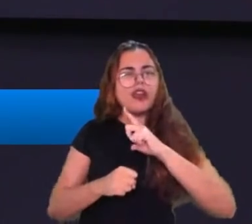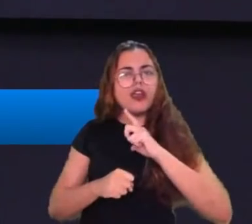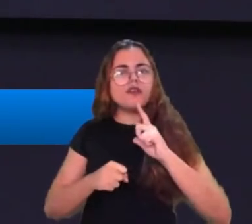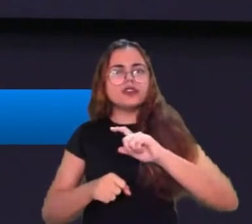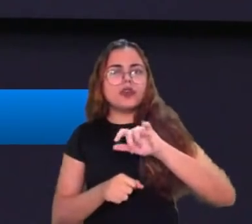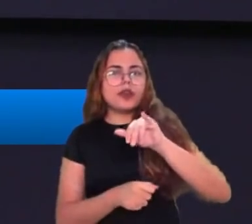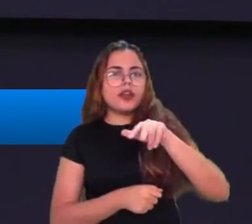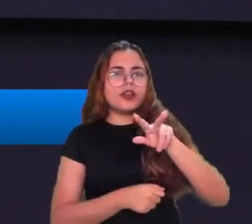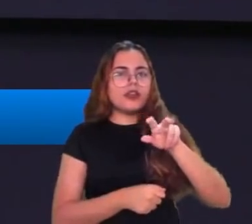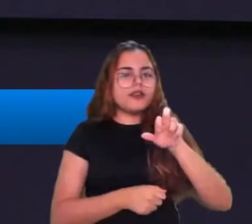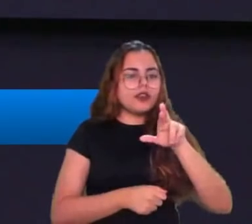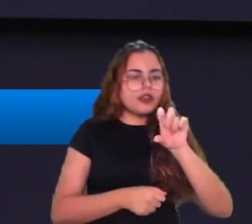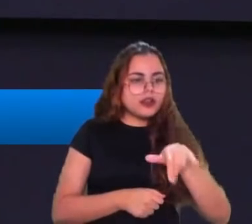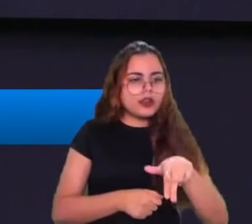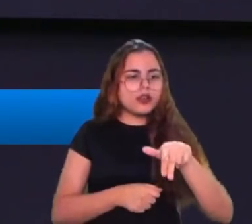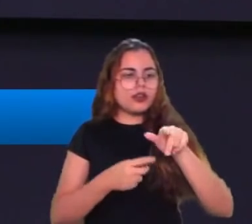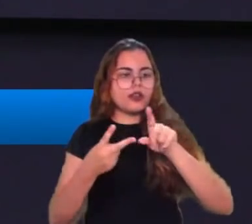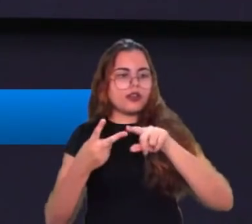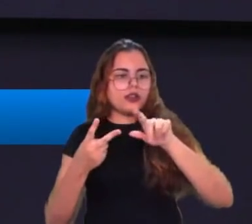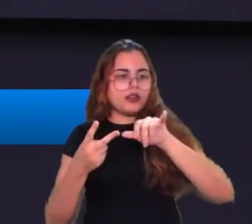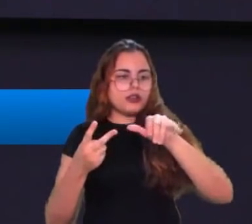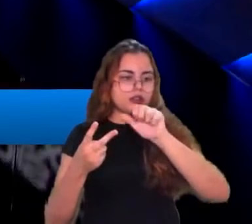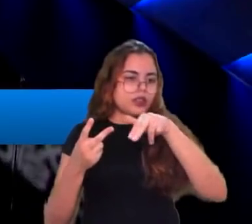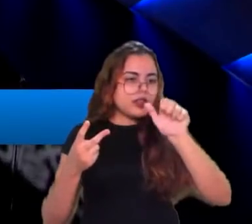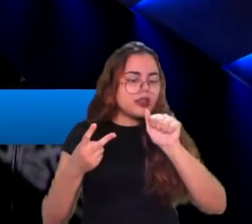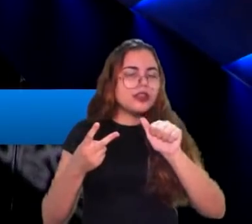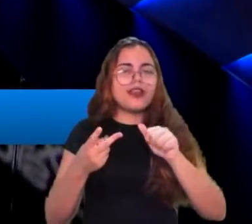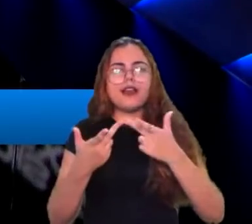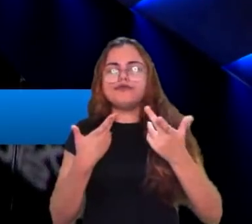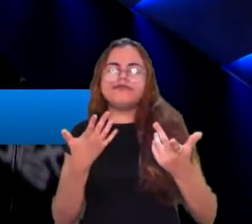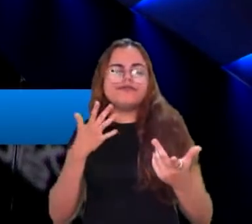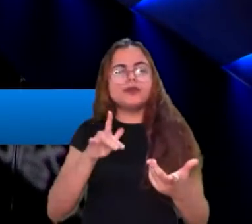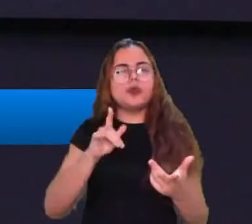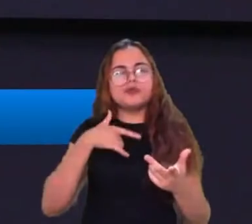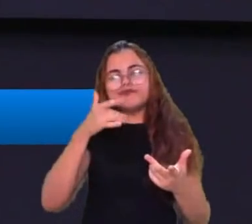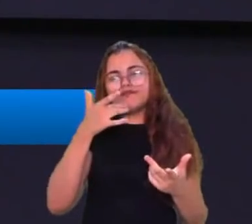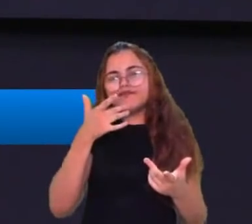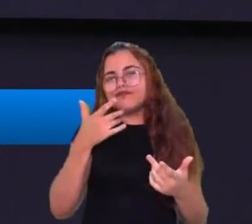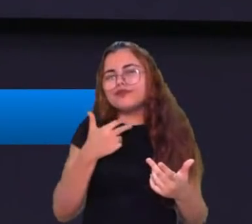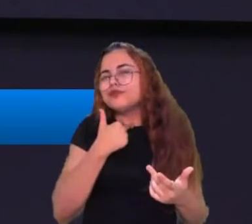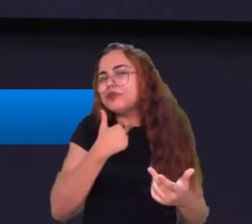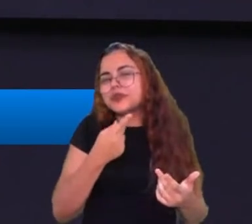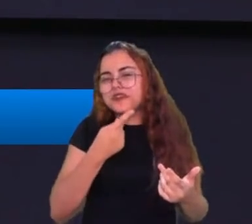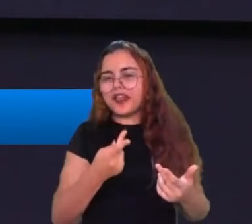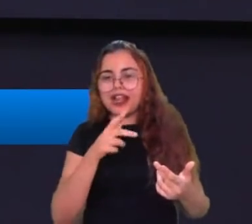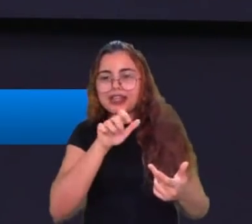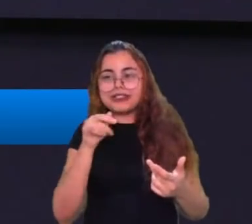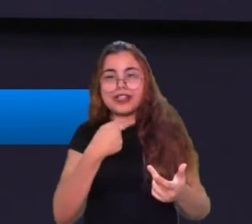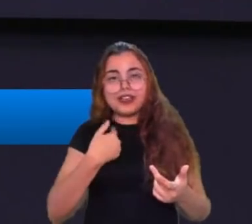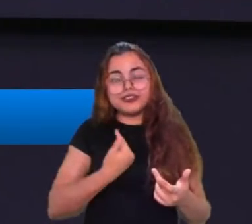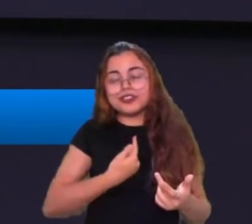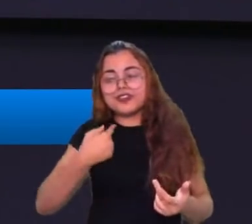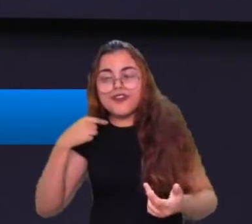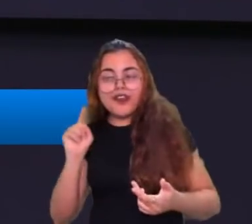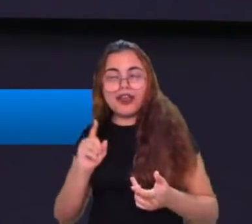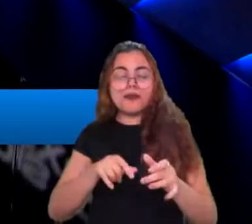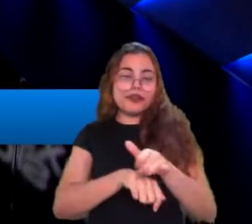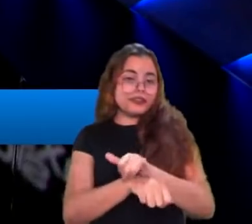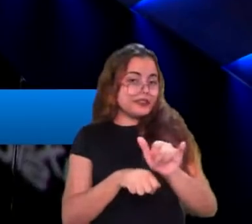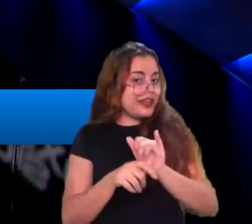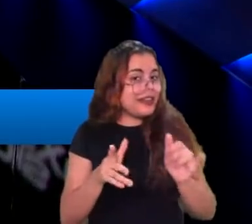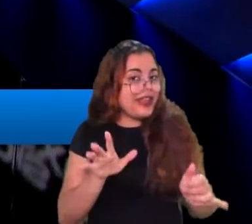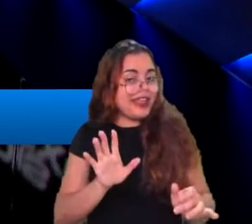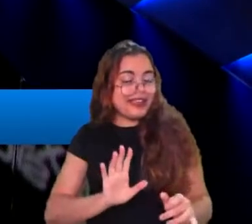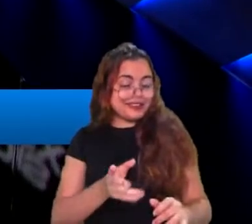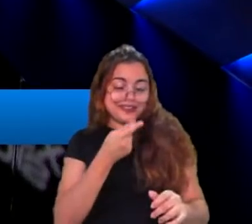né mas eu ainda não posso dizer se a gente realmente vai pra essa estratégia ou não né nem seria coerente eu falar um pouco sobre tá certo,